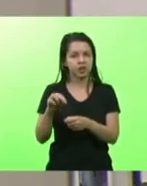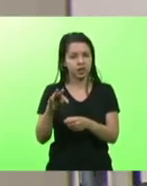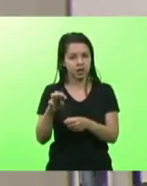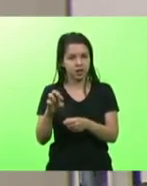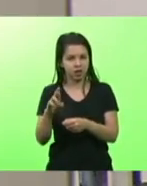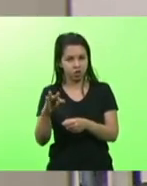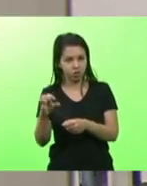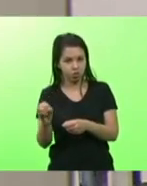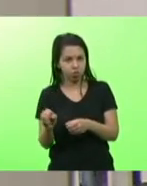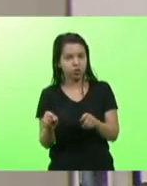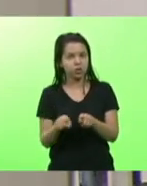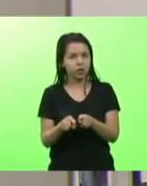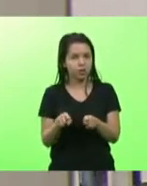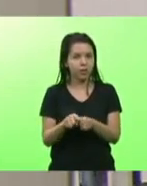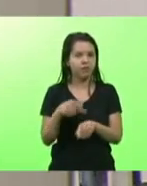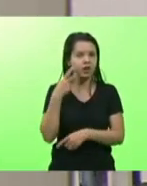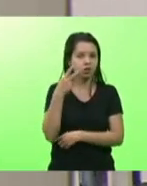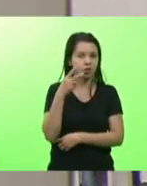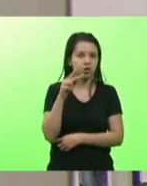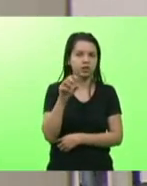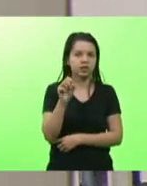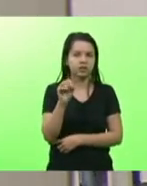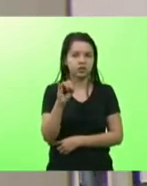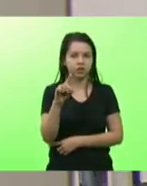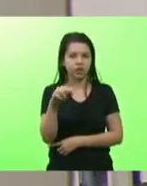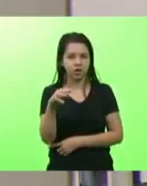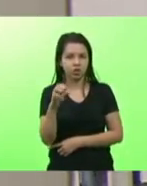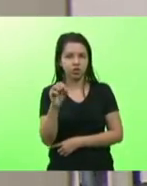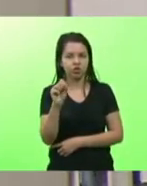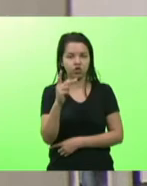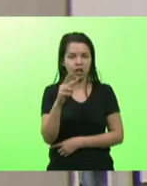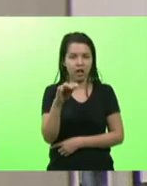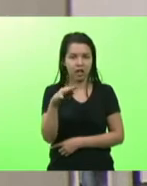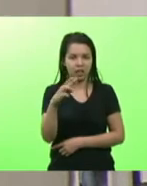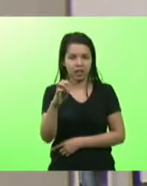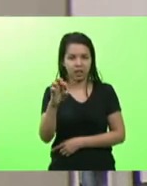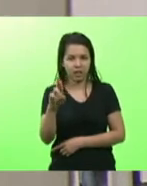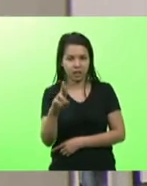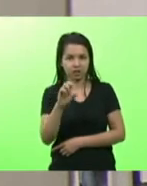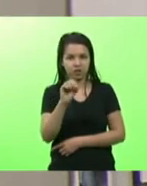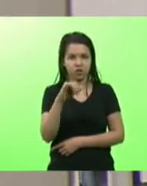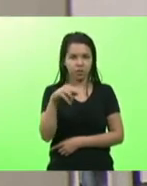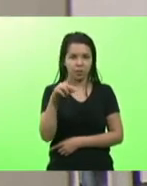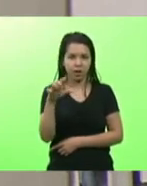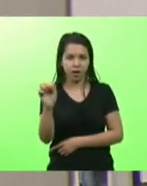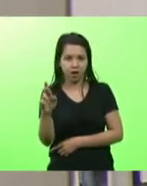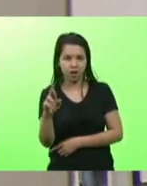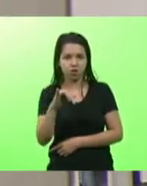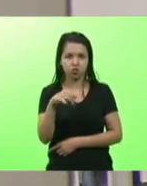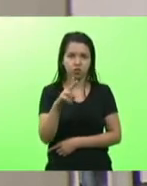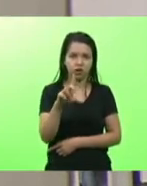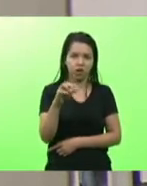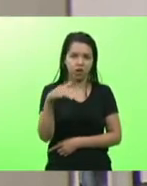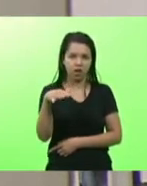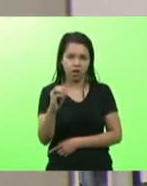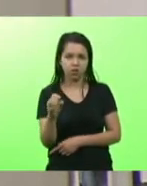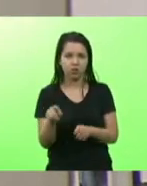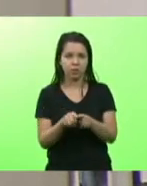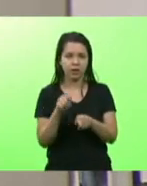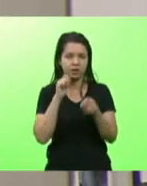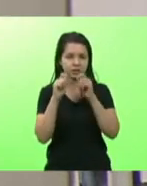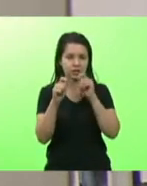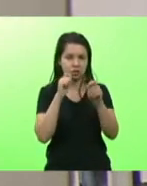vereadores Silvênio Schneider Sidimar Simonetti Juliana Oliveira Antônio Manfrin e a assessora